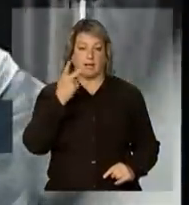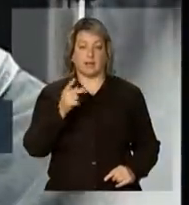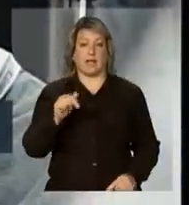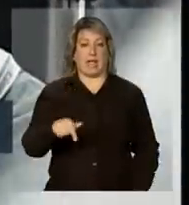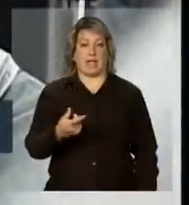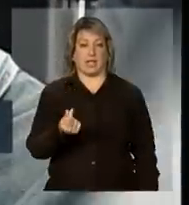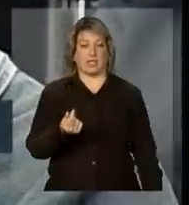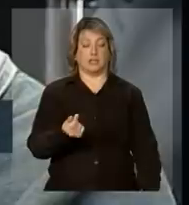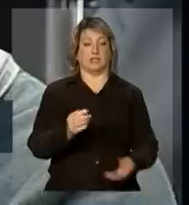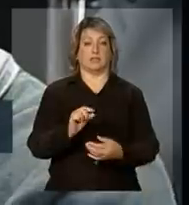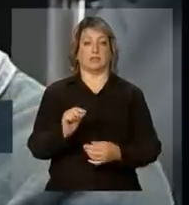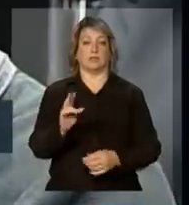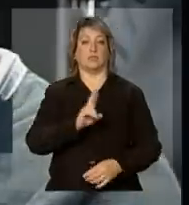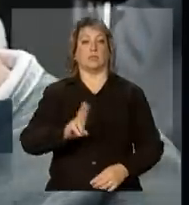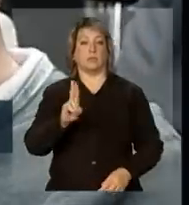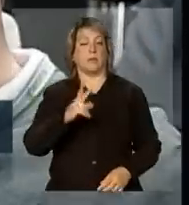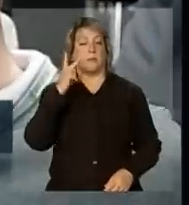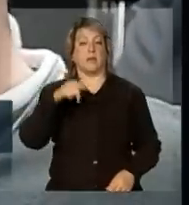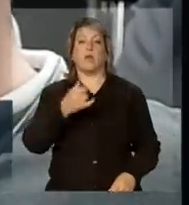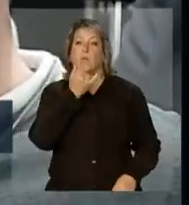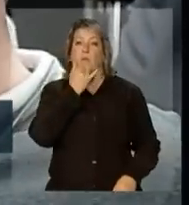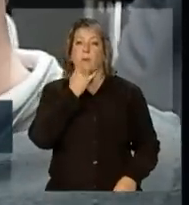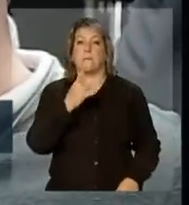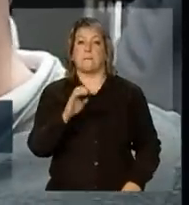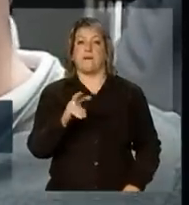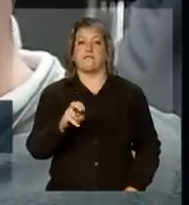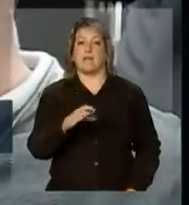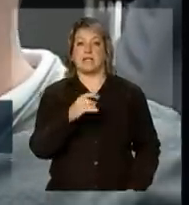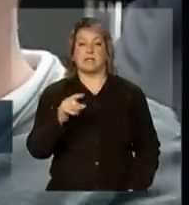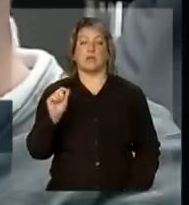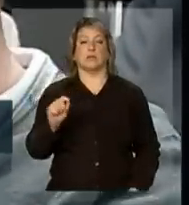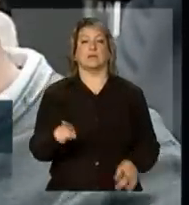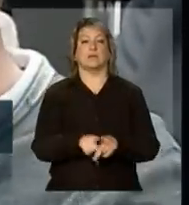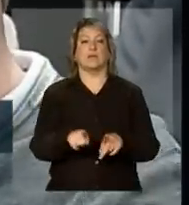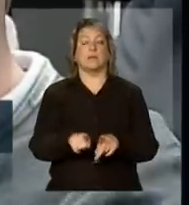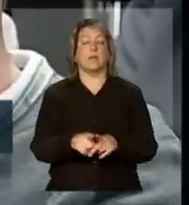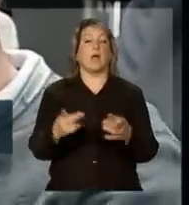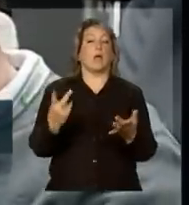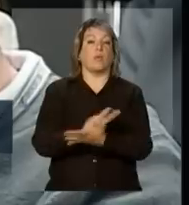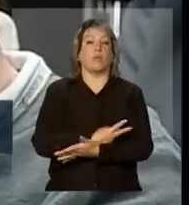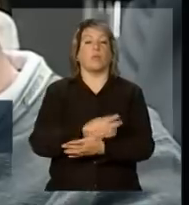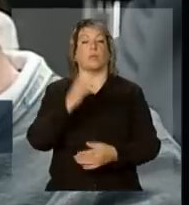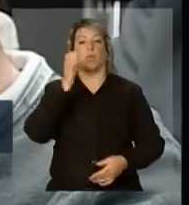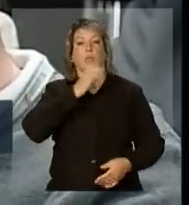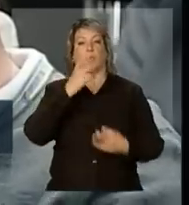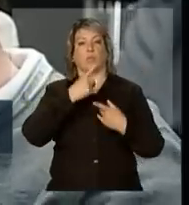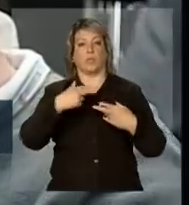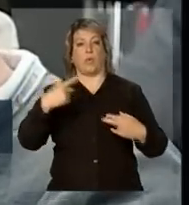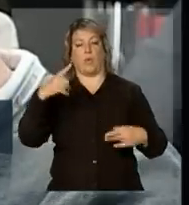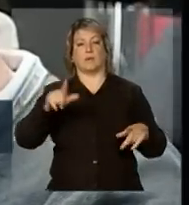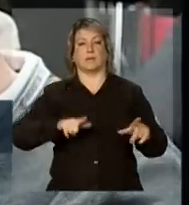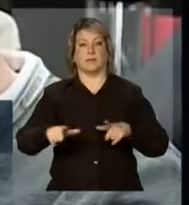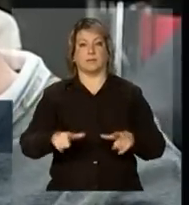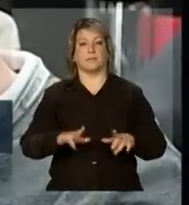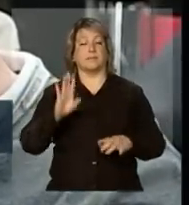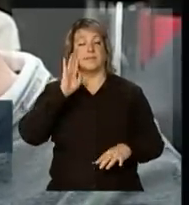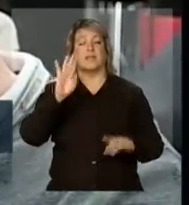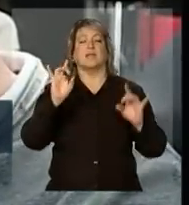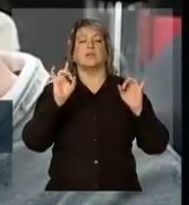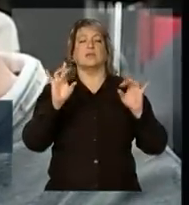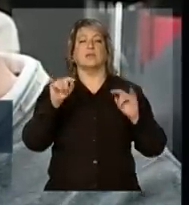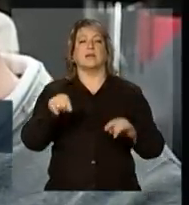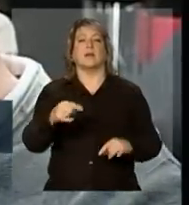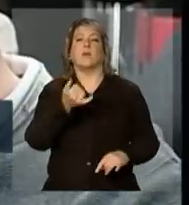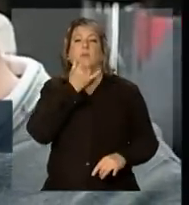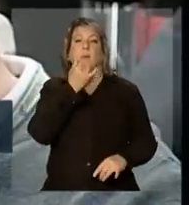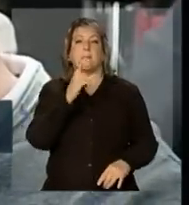esses recursos foram usados para prevenção e também para questões emergenciais, entre outras ações. Exclusivamente para prevenção,